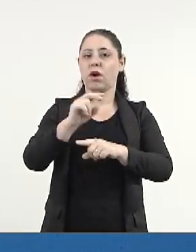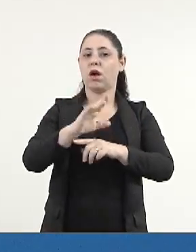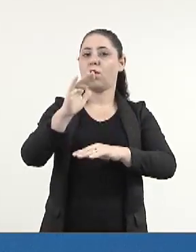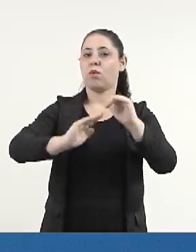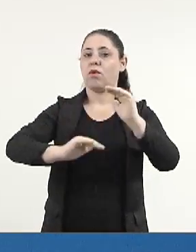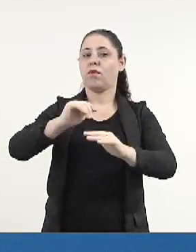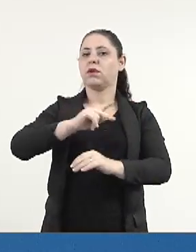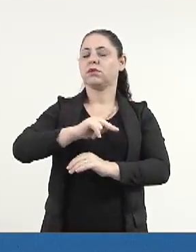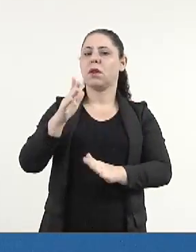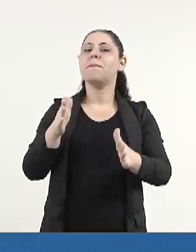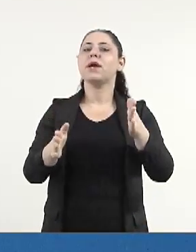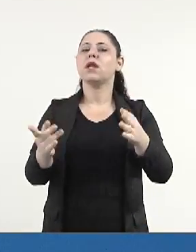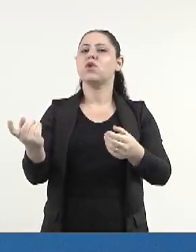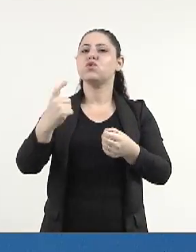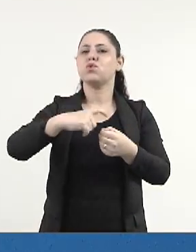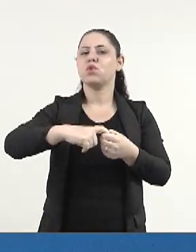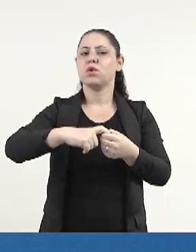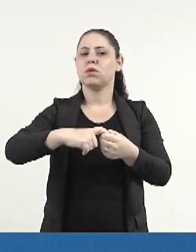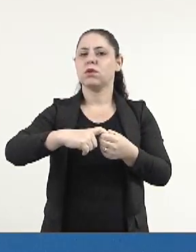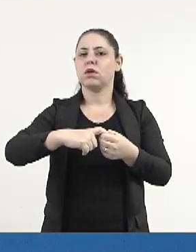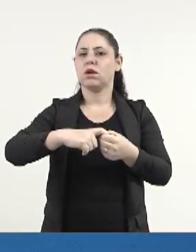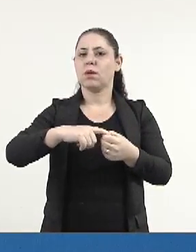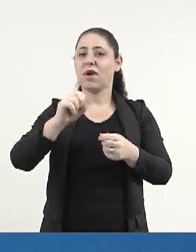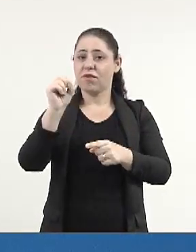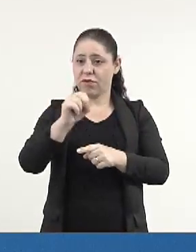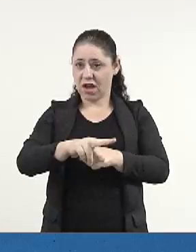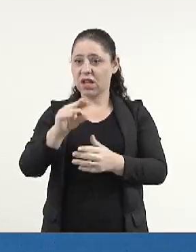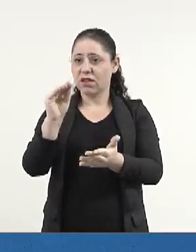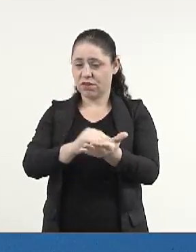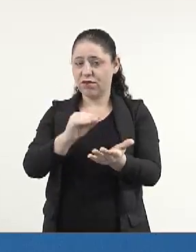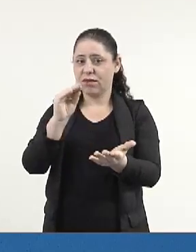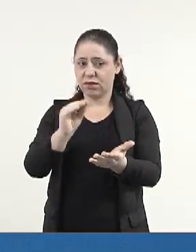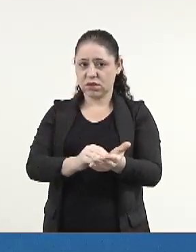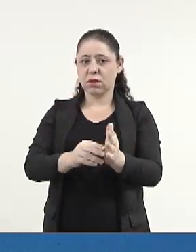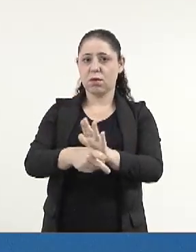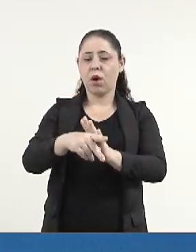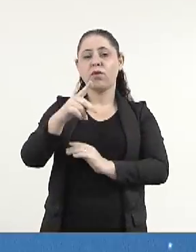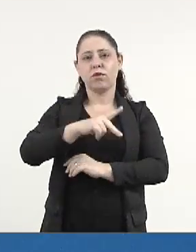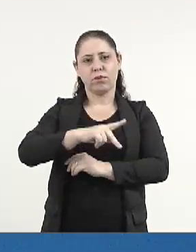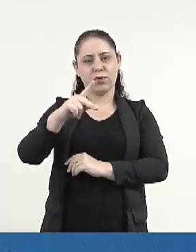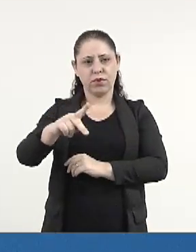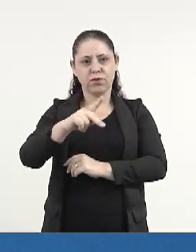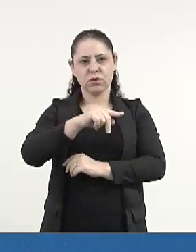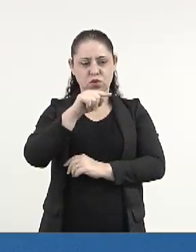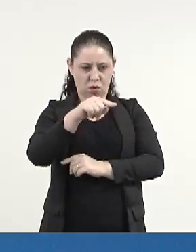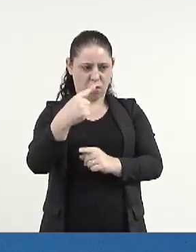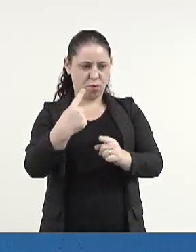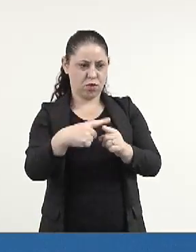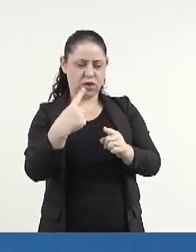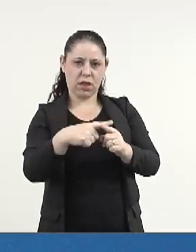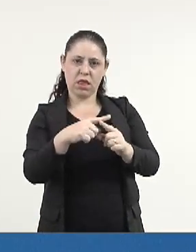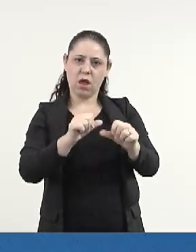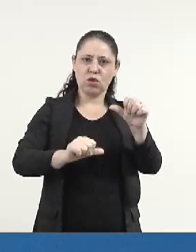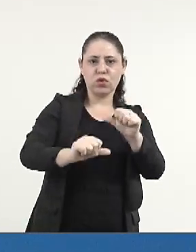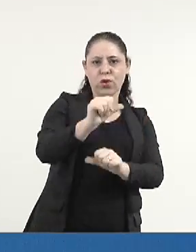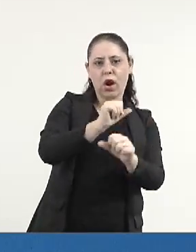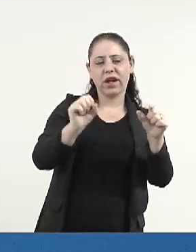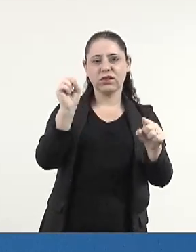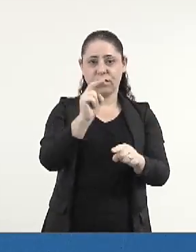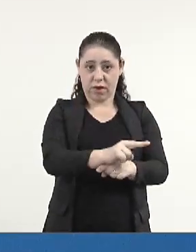professores temporários para suprir a vaga do cargo do professor em decorrência de readaptação?